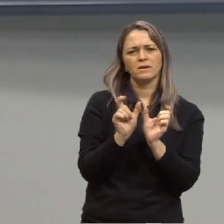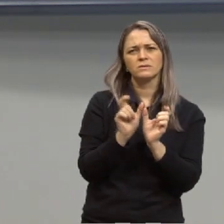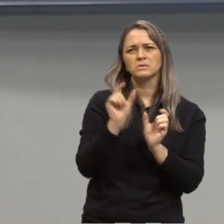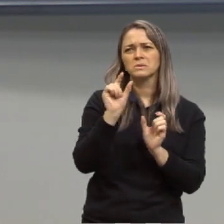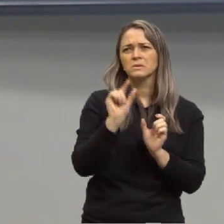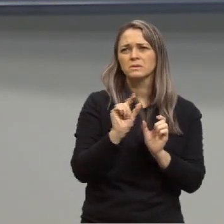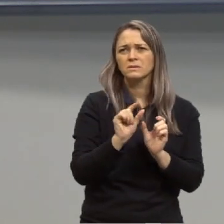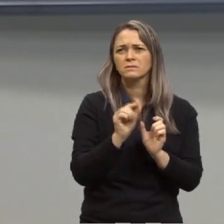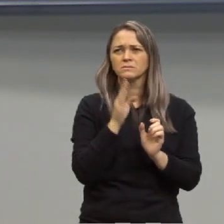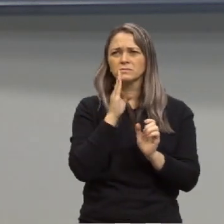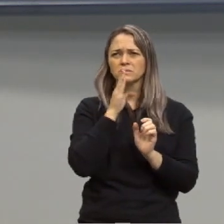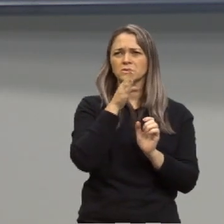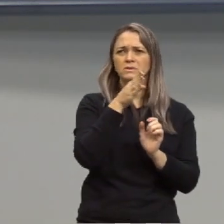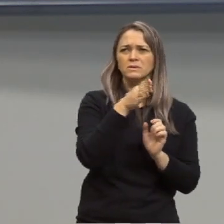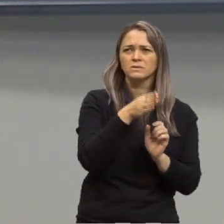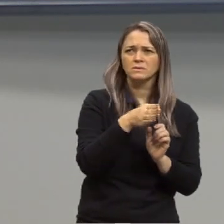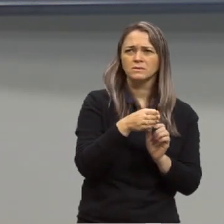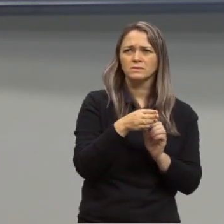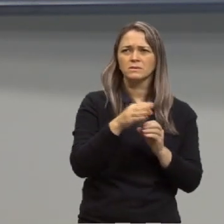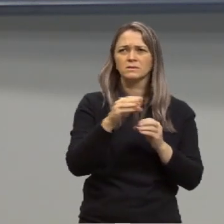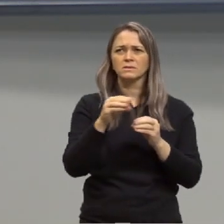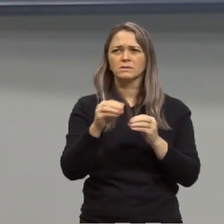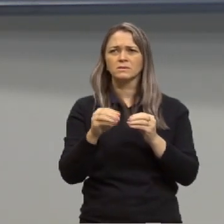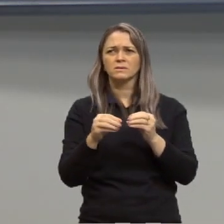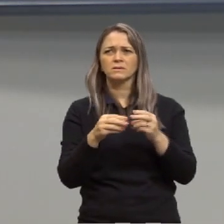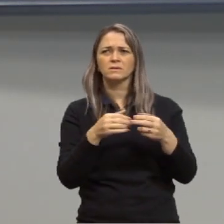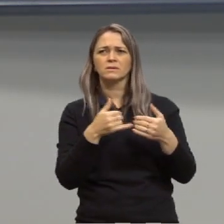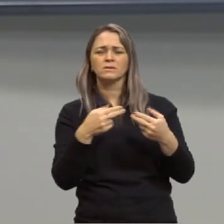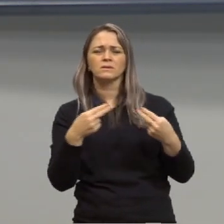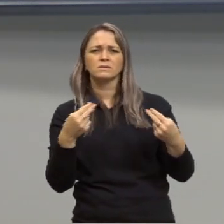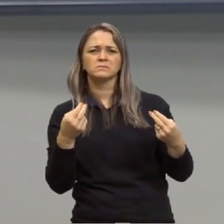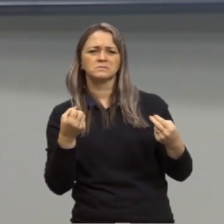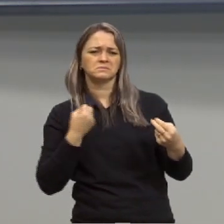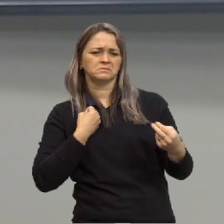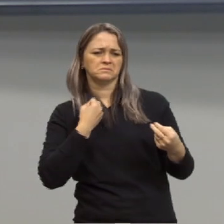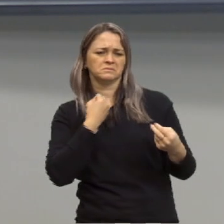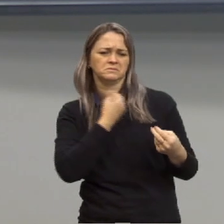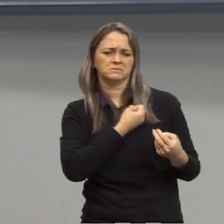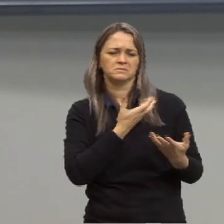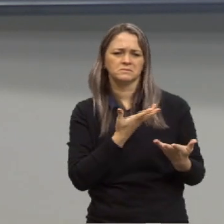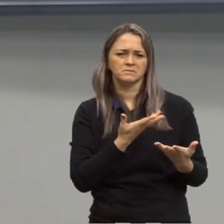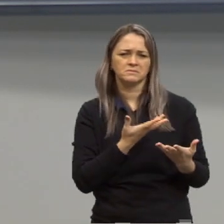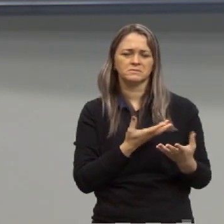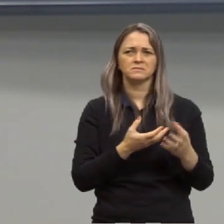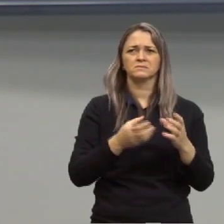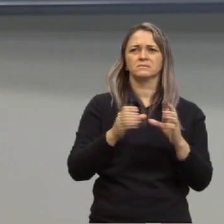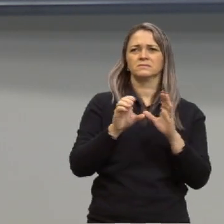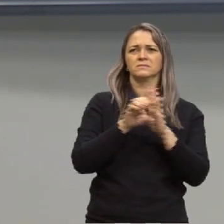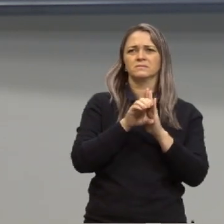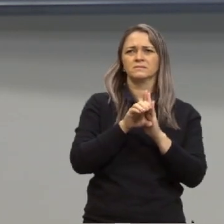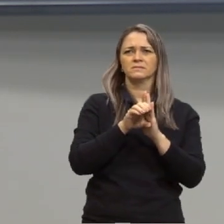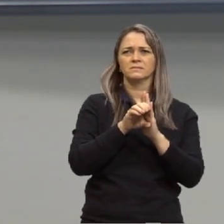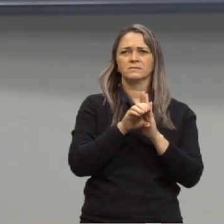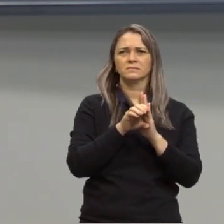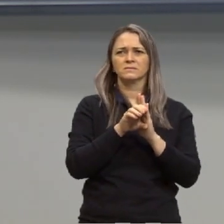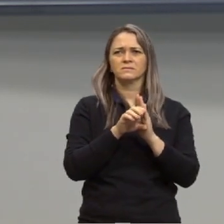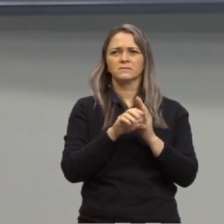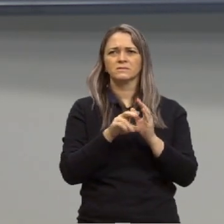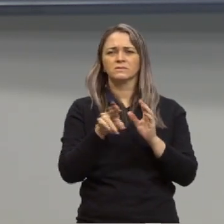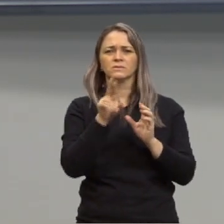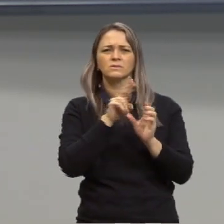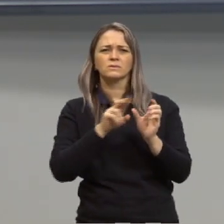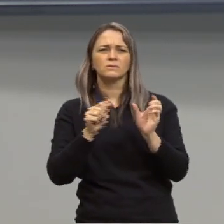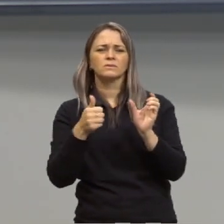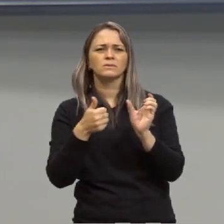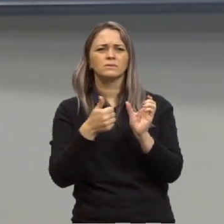de ordem diretas com elementos enumerativos na letra C recorre a substantivos